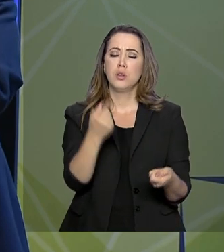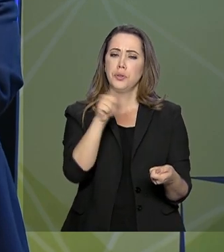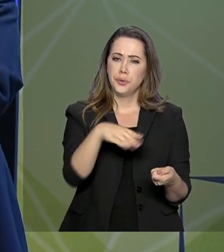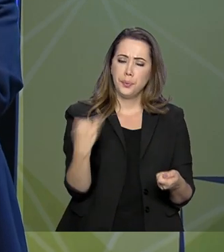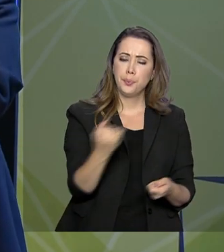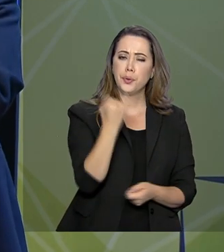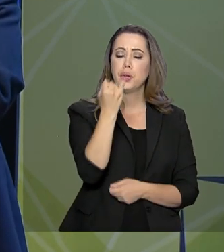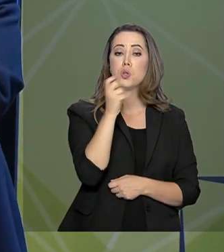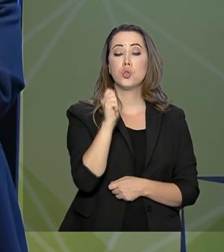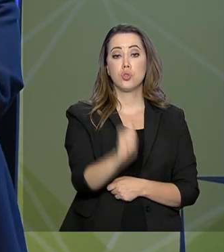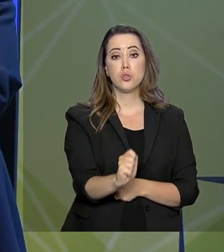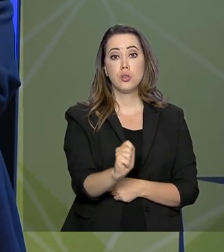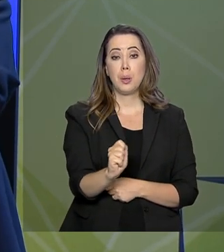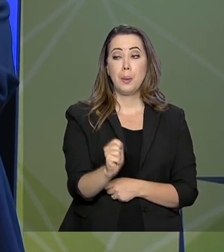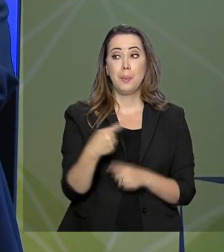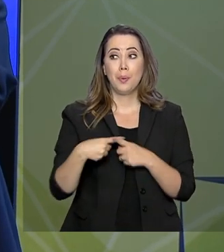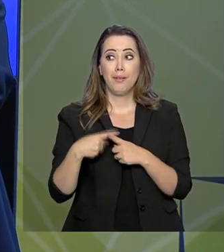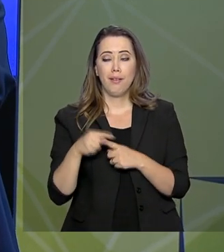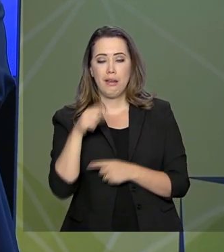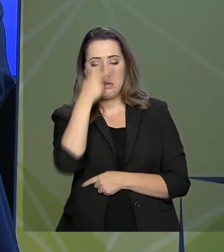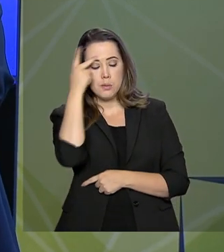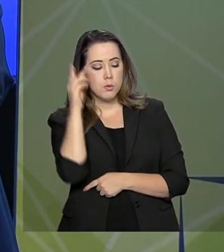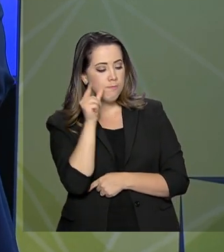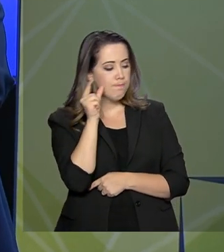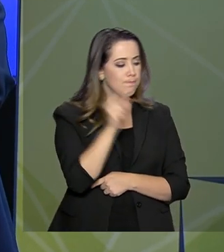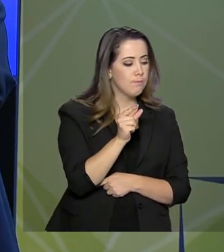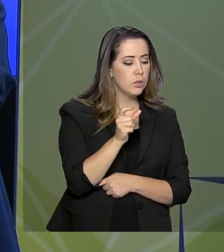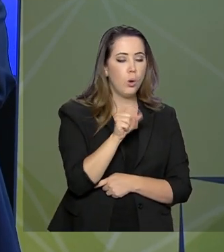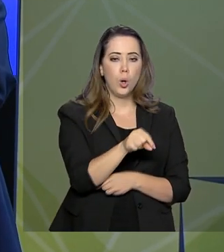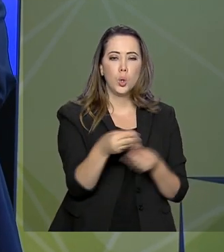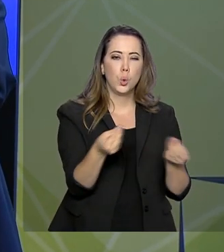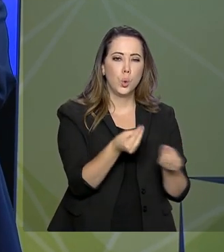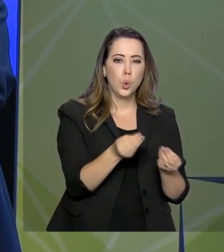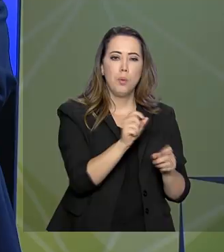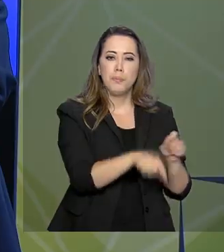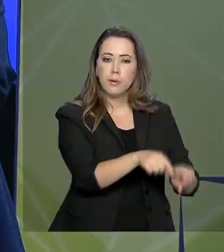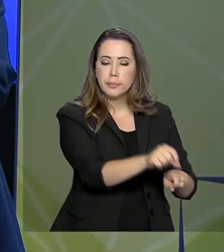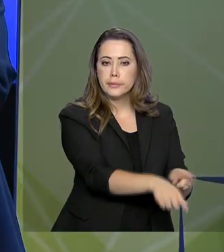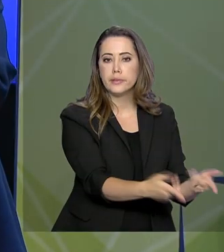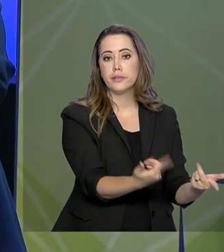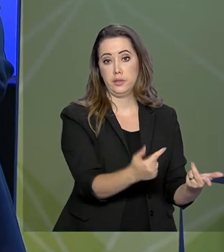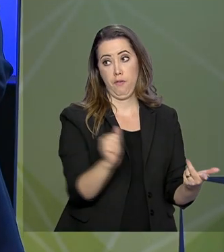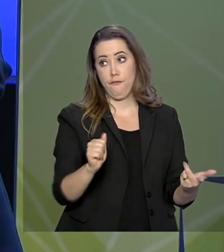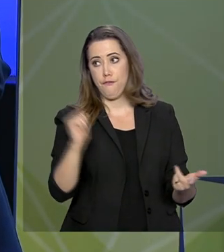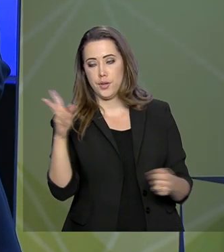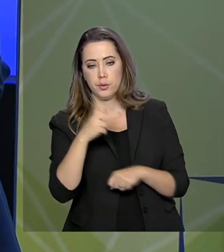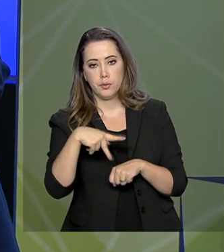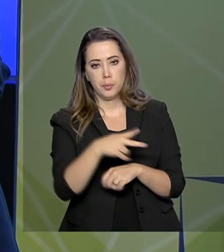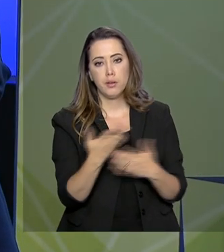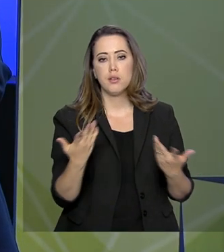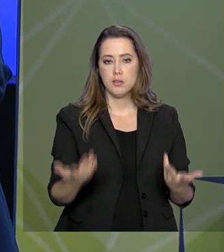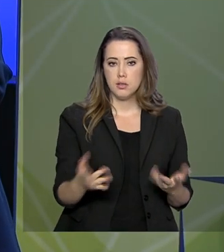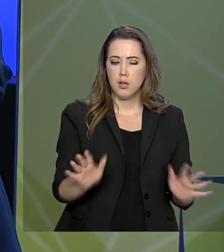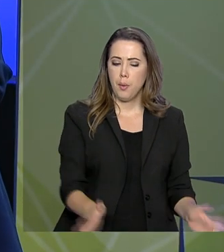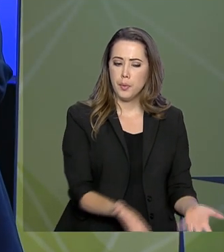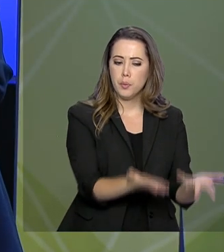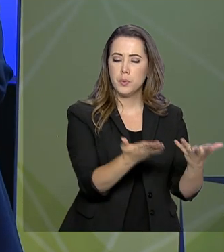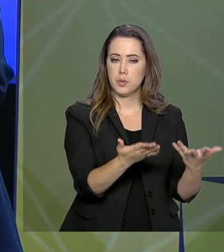afeta a aceitação dos seus produtos nos mercados externos. A promoção da agricultura